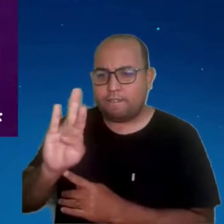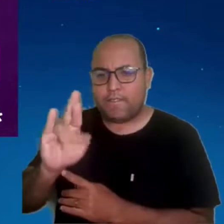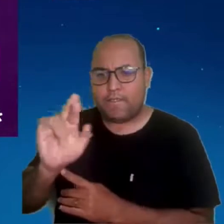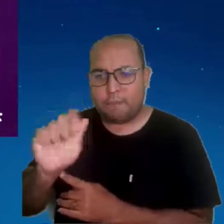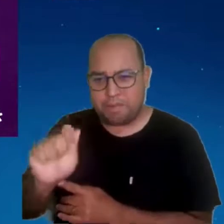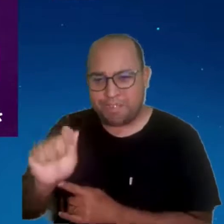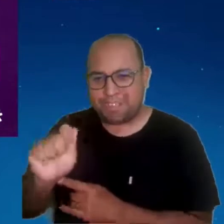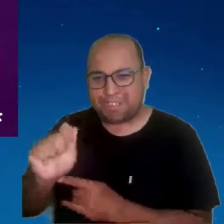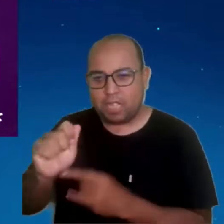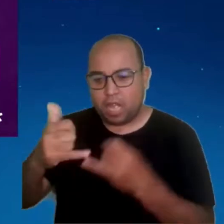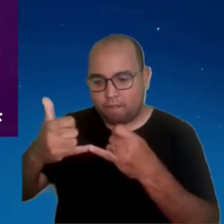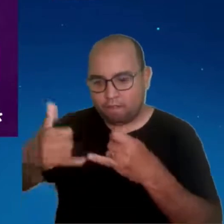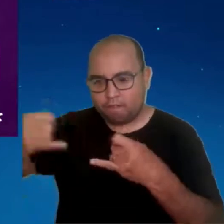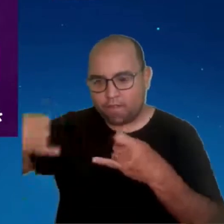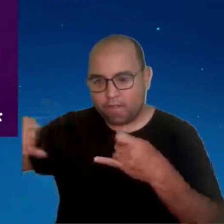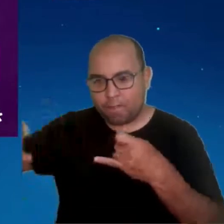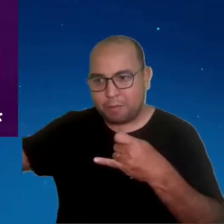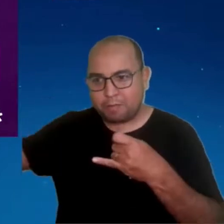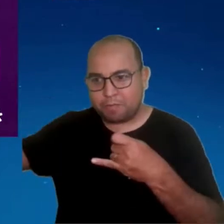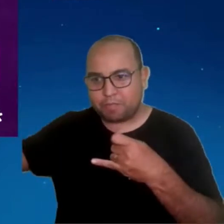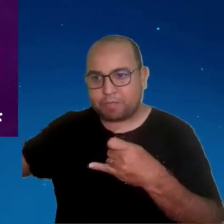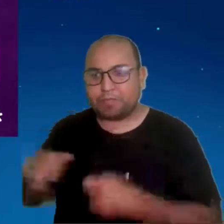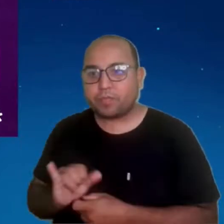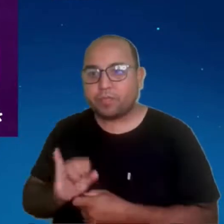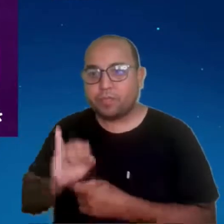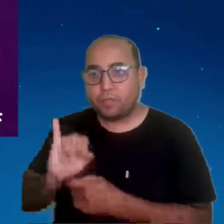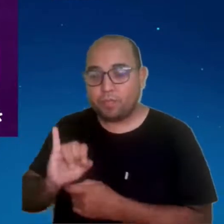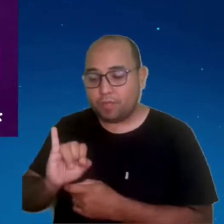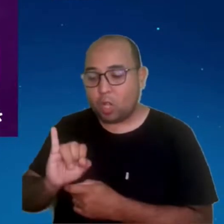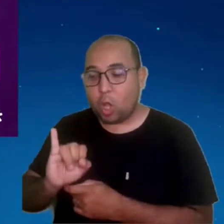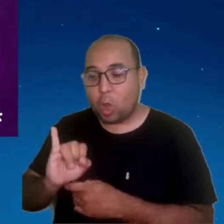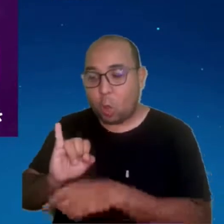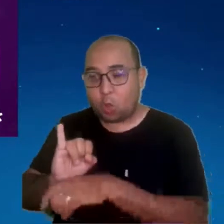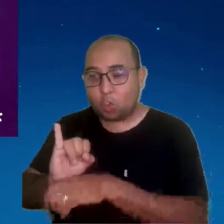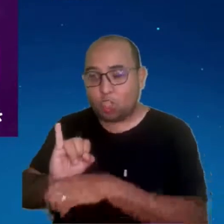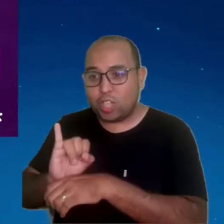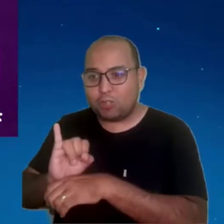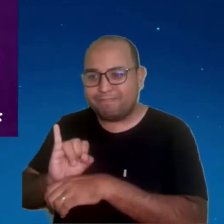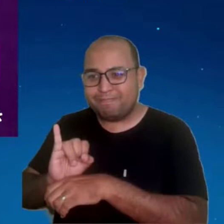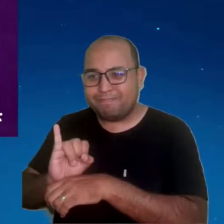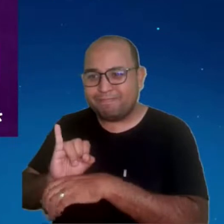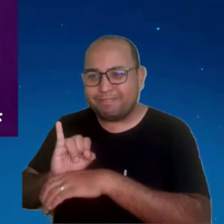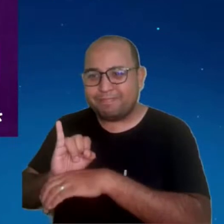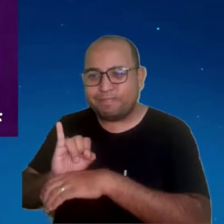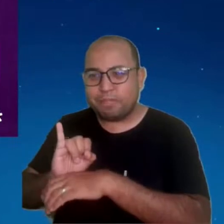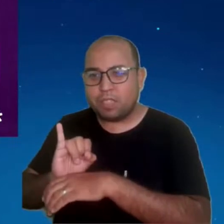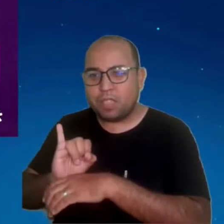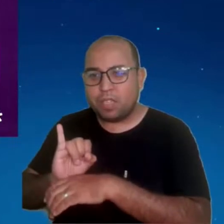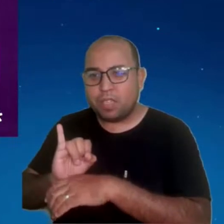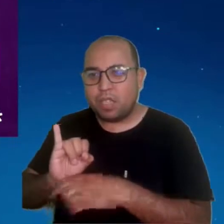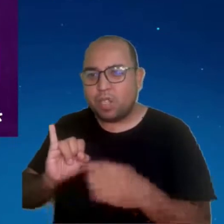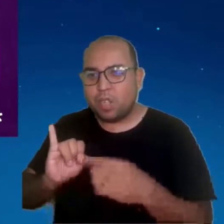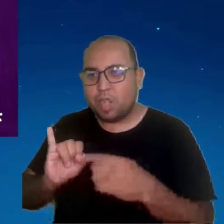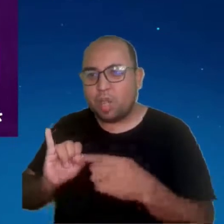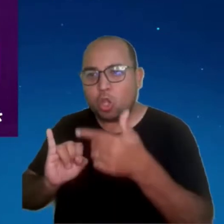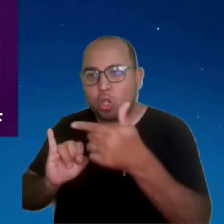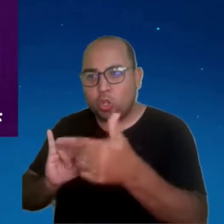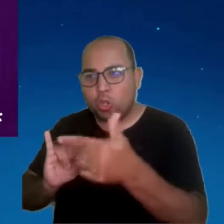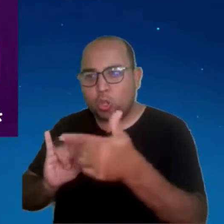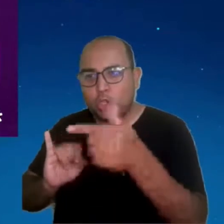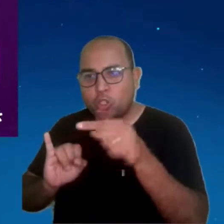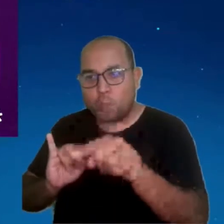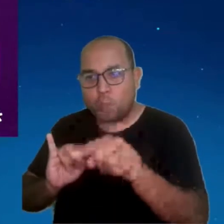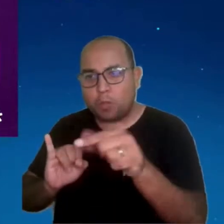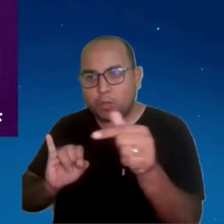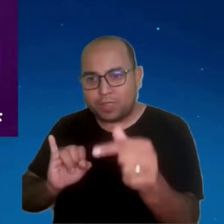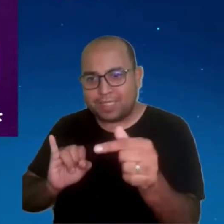Quem na internet, o roteador, está configurado como, normalmente os operadores colocam assim, está o 2.7 rede e o Wi